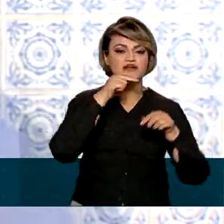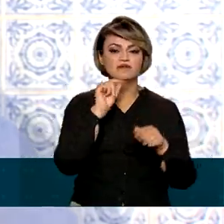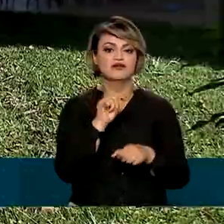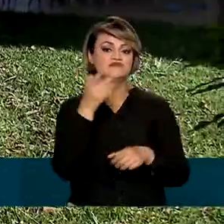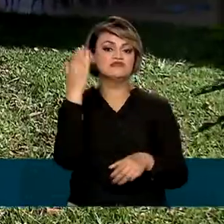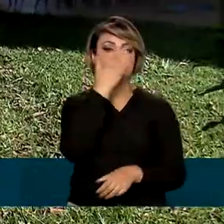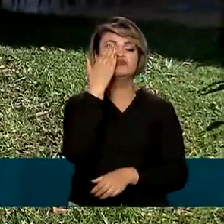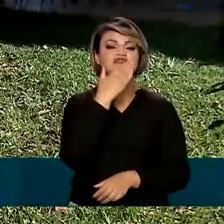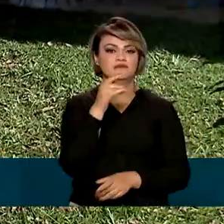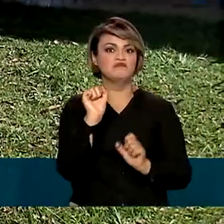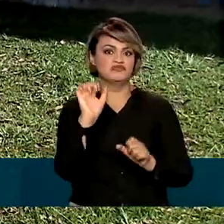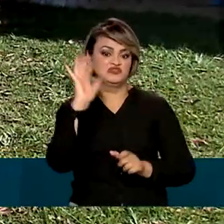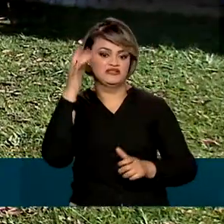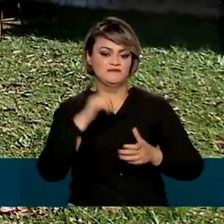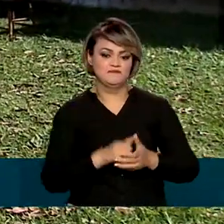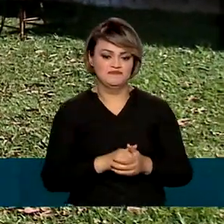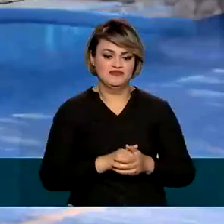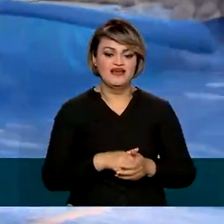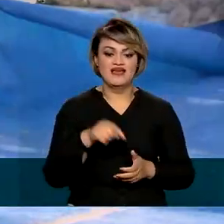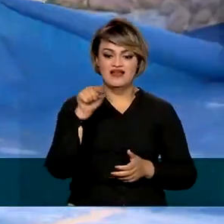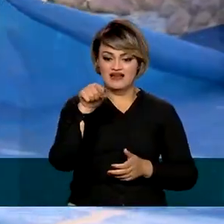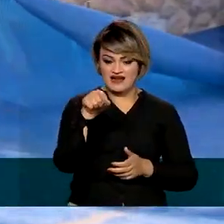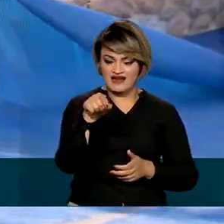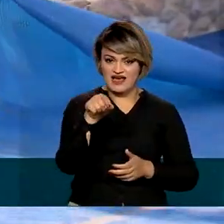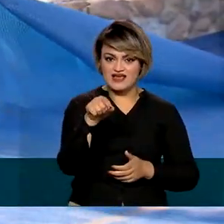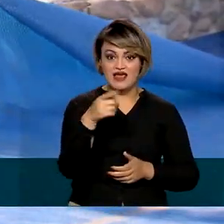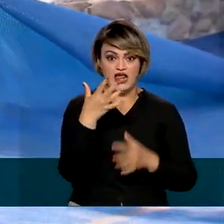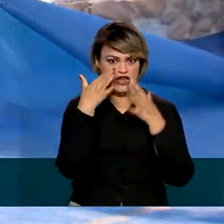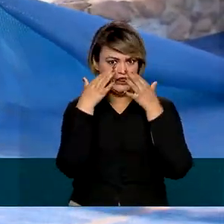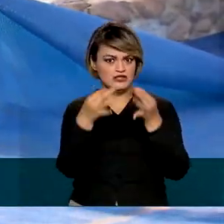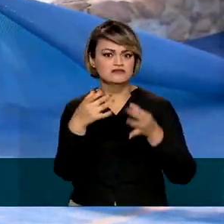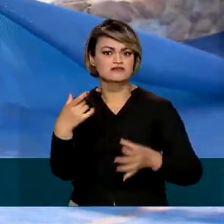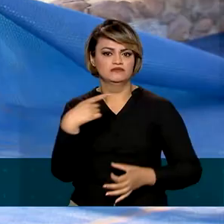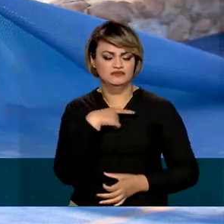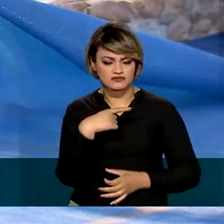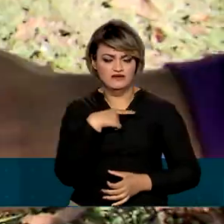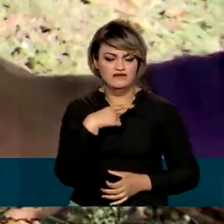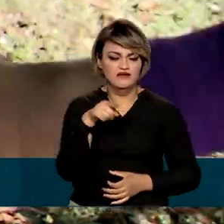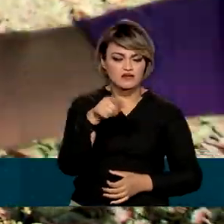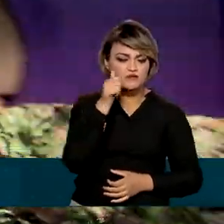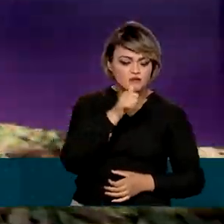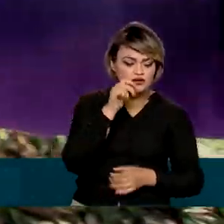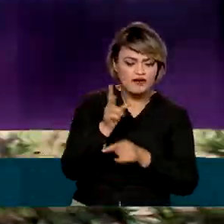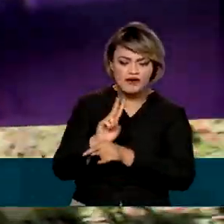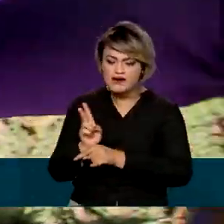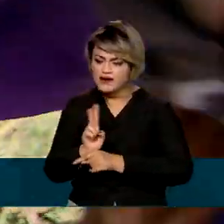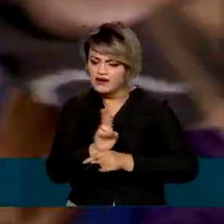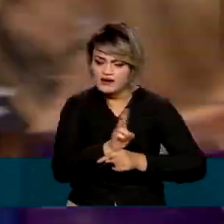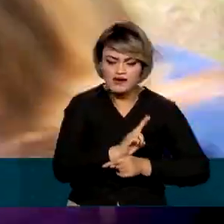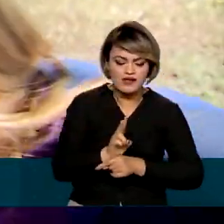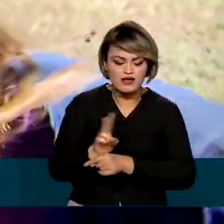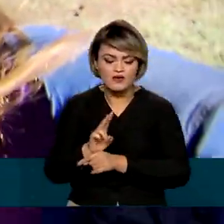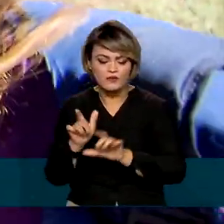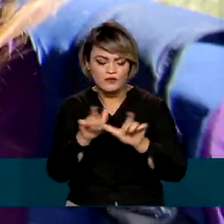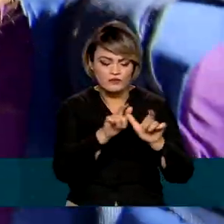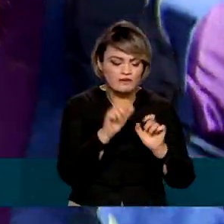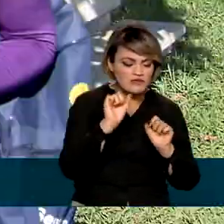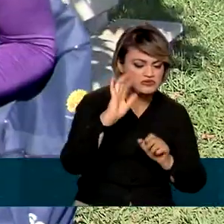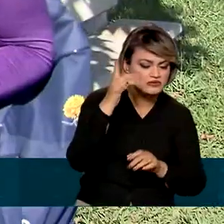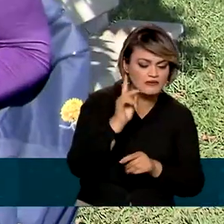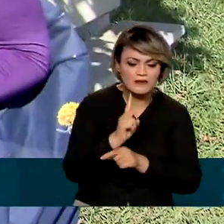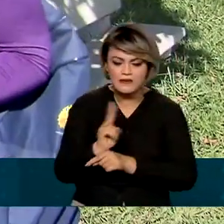mosquito está. Nesta casa, nada ficou fora do olhar atento da gente que vasculhou possíveis criadouros.